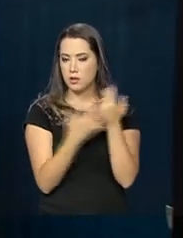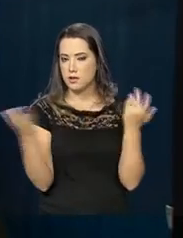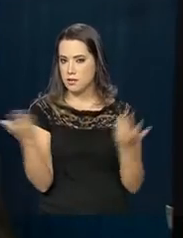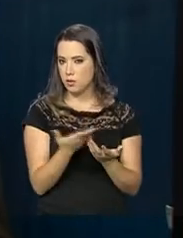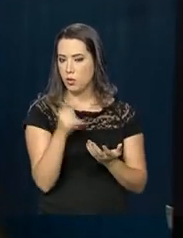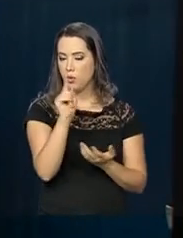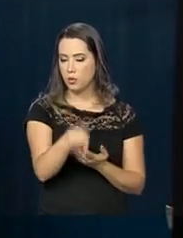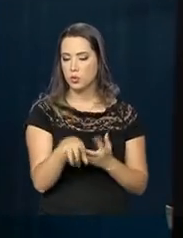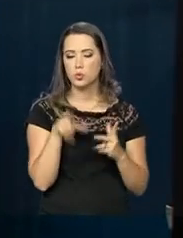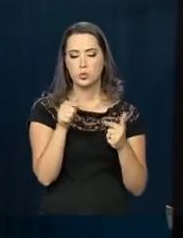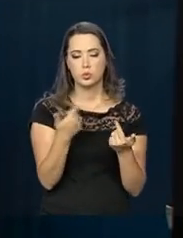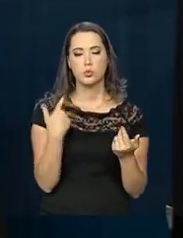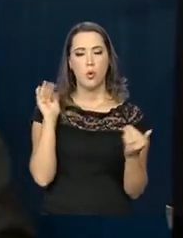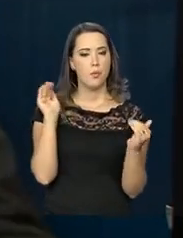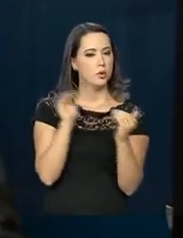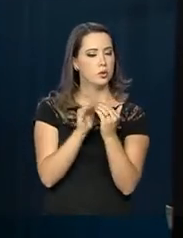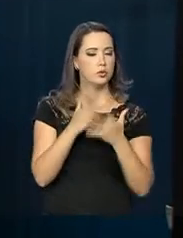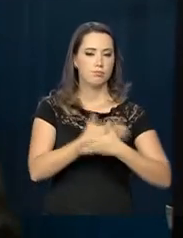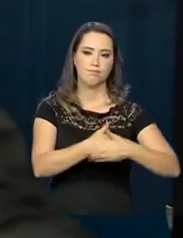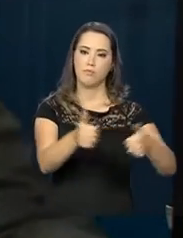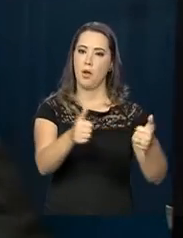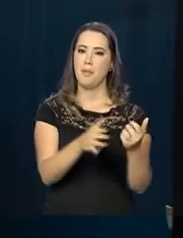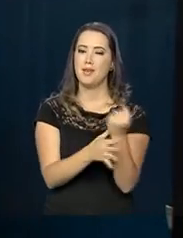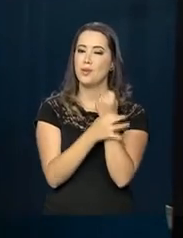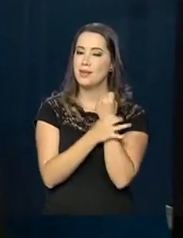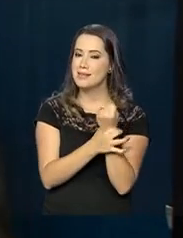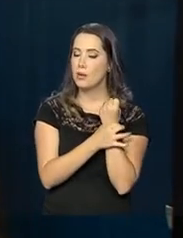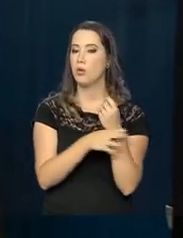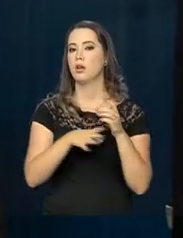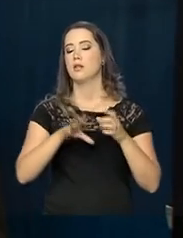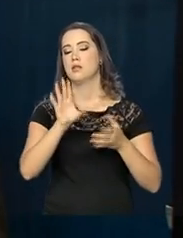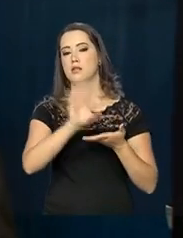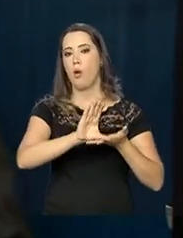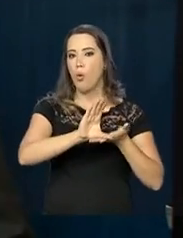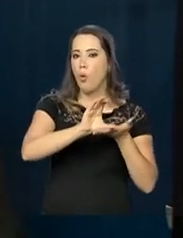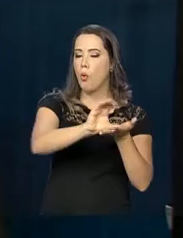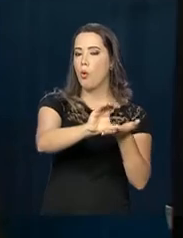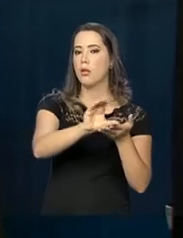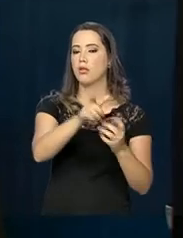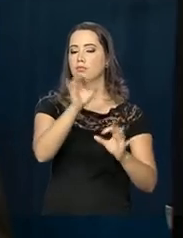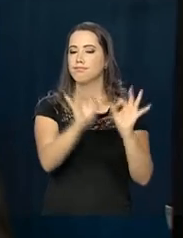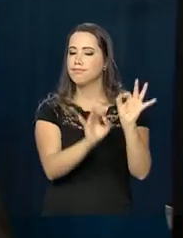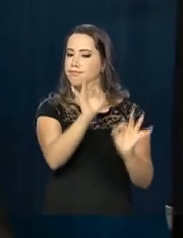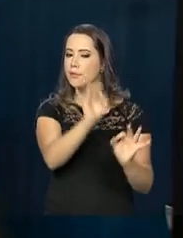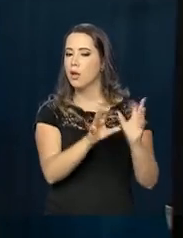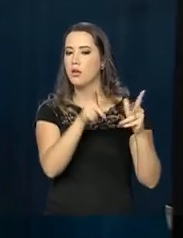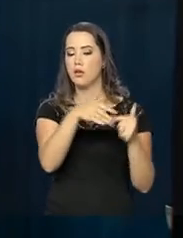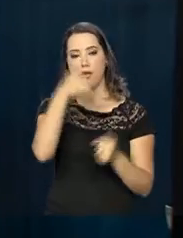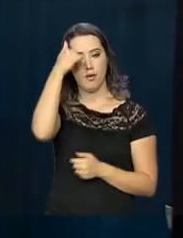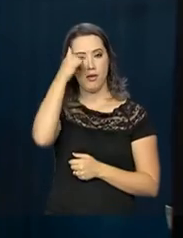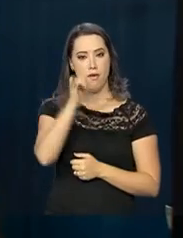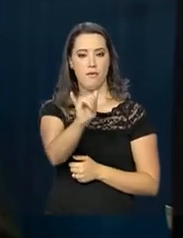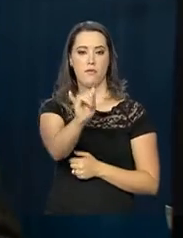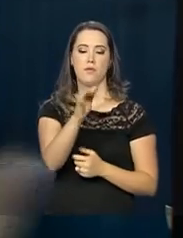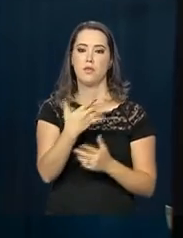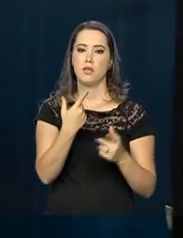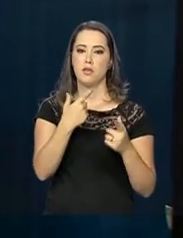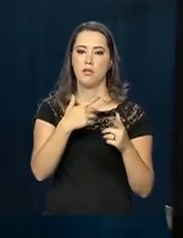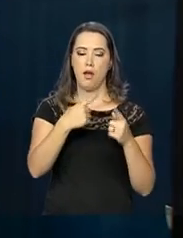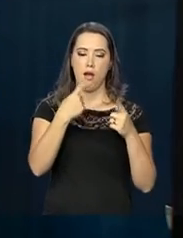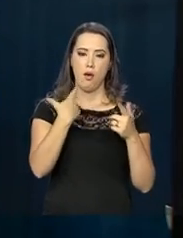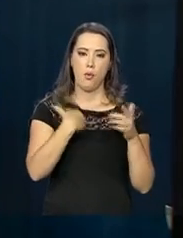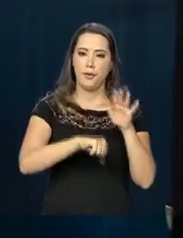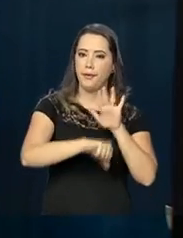segurança pública. E o objetivo aí é melhorar essa coordenação, essa articulação e favorecer o combate à criminalidade,